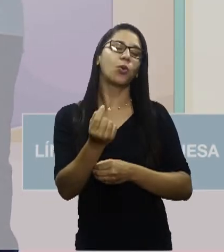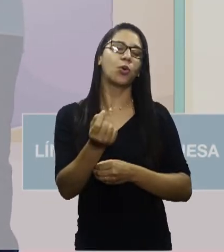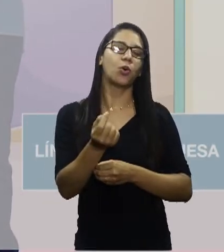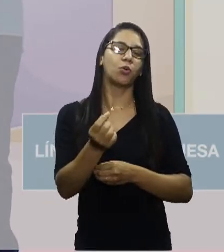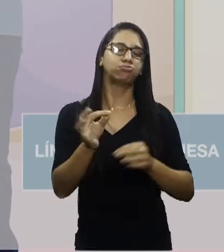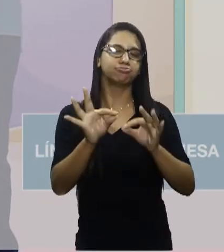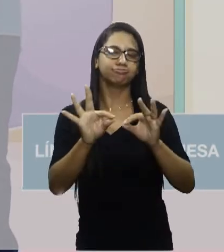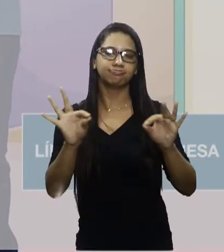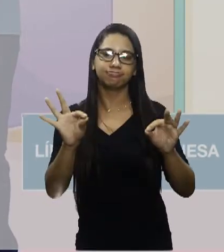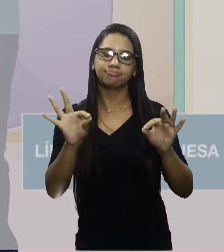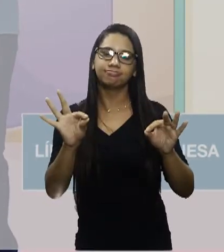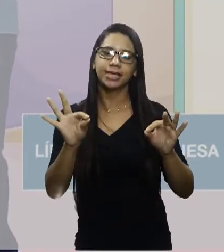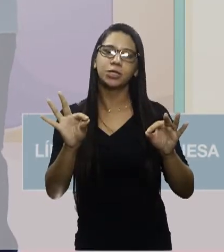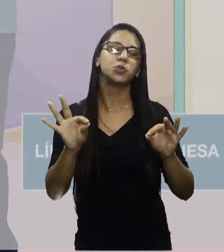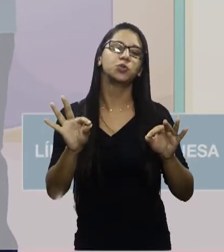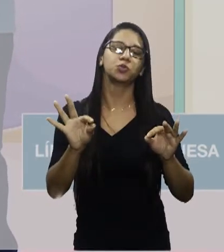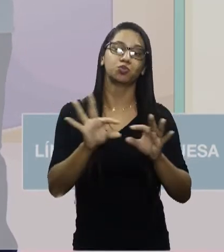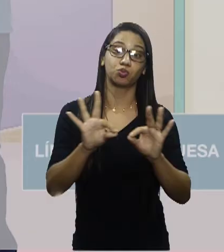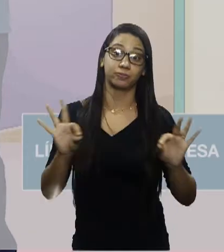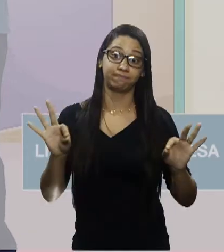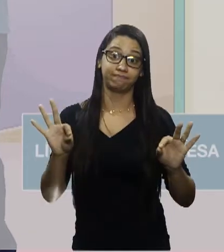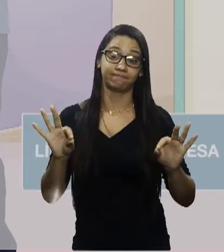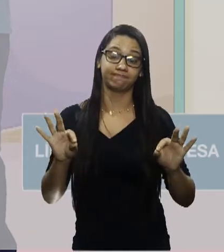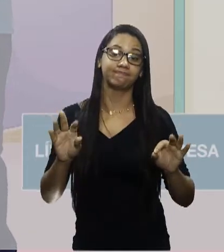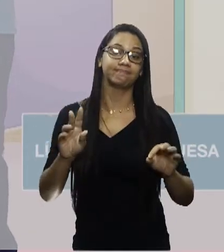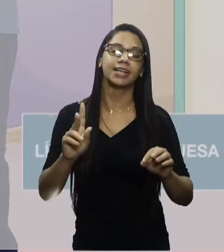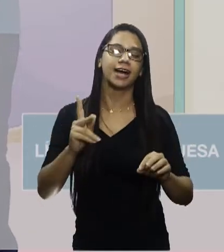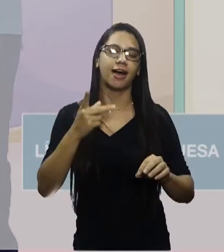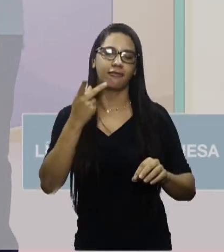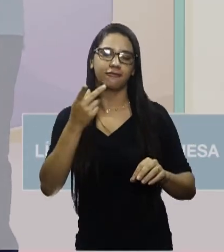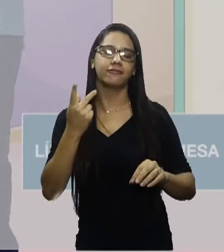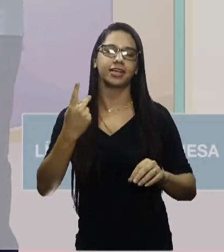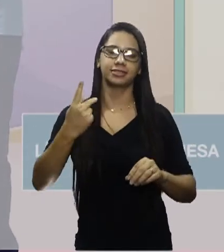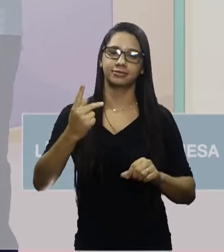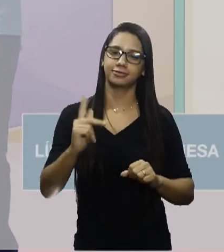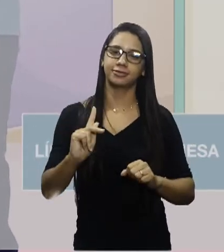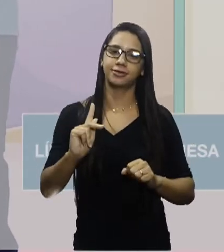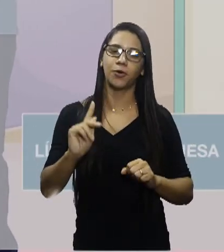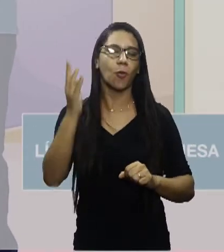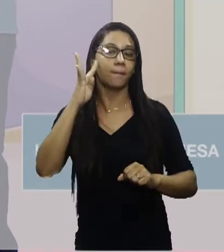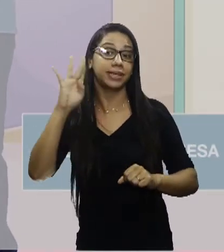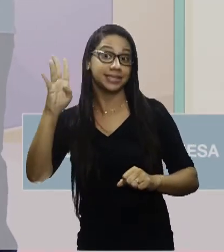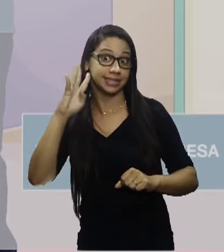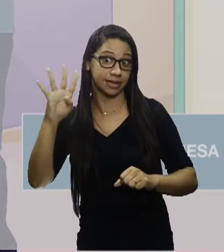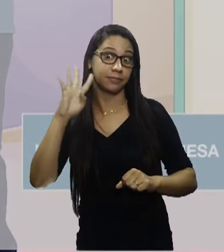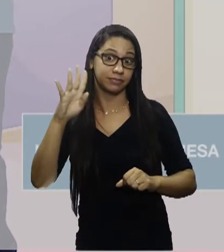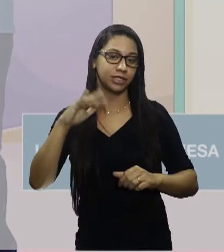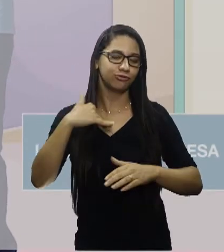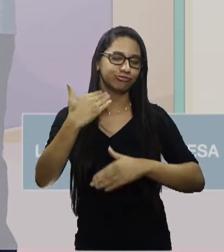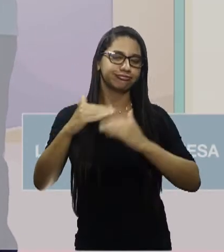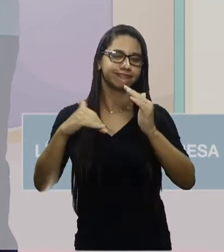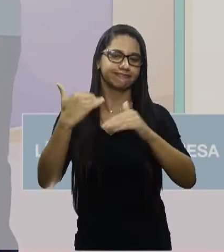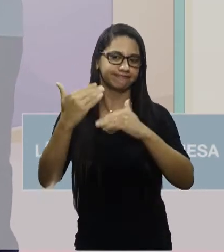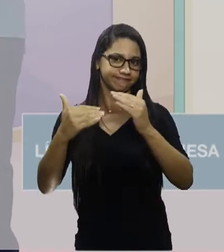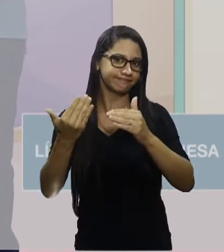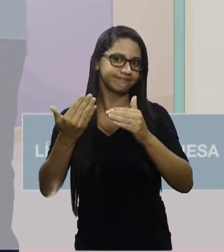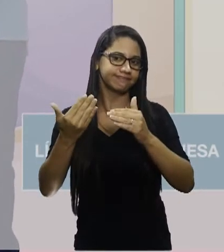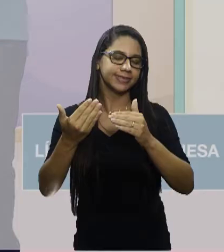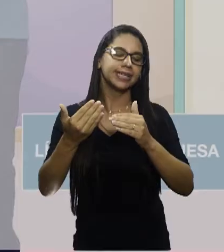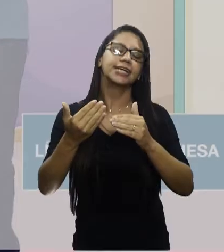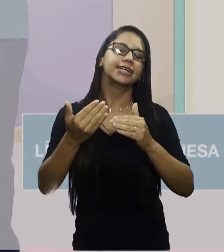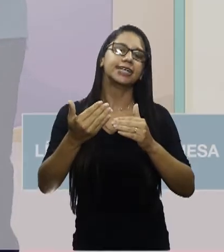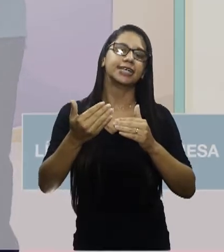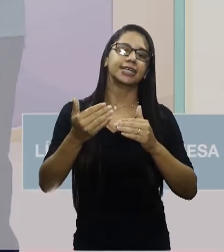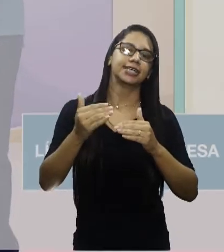Então, a gente percebe que a fala, o pensamento que é desenvolvido, voltando ao slide,